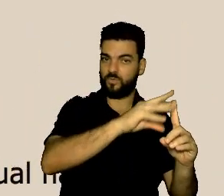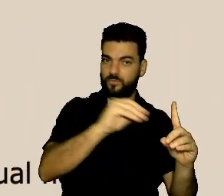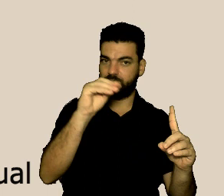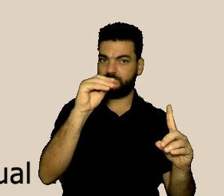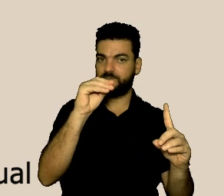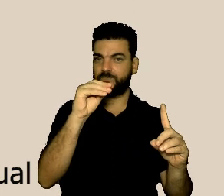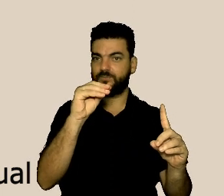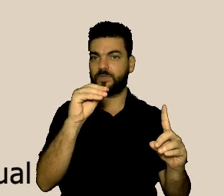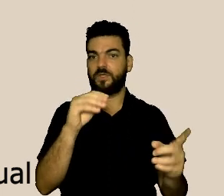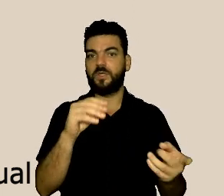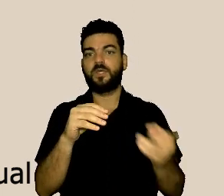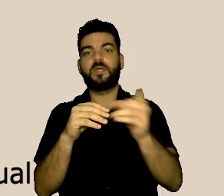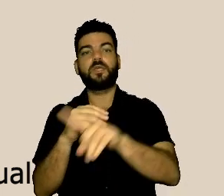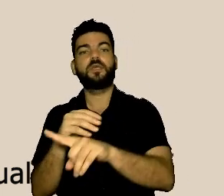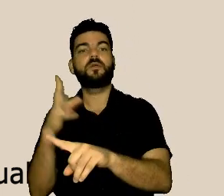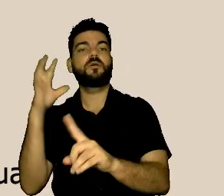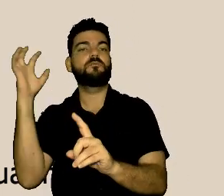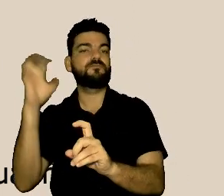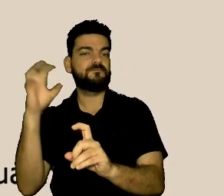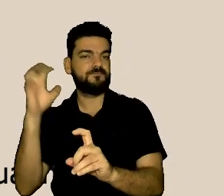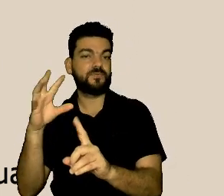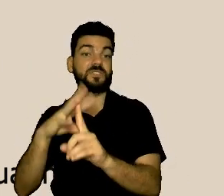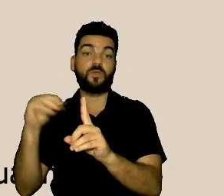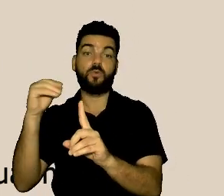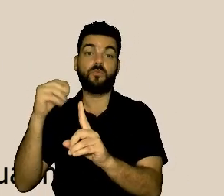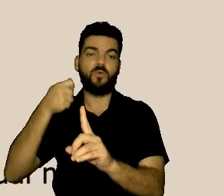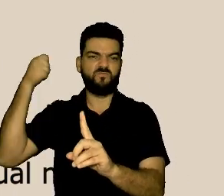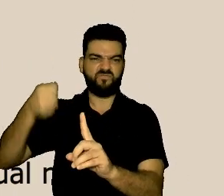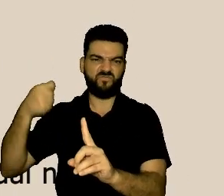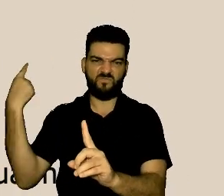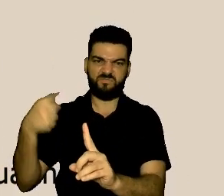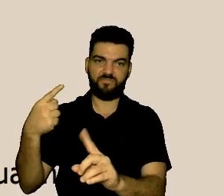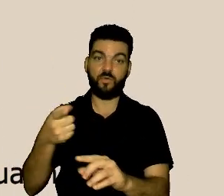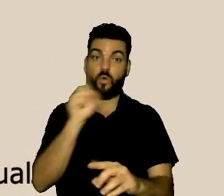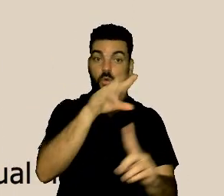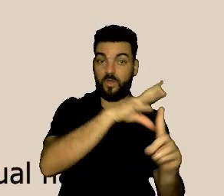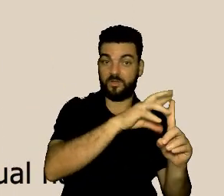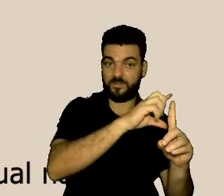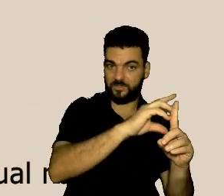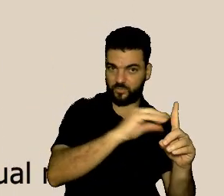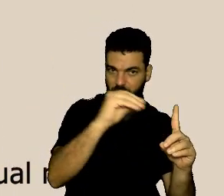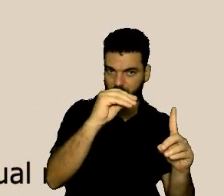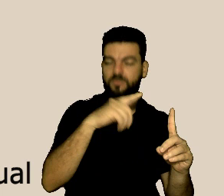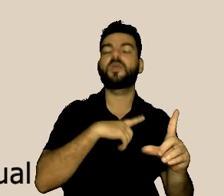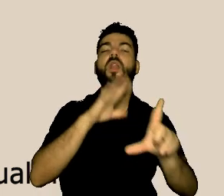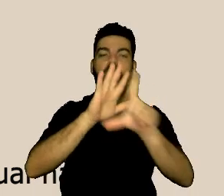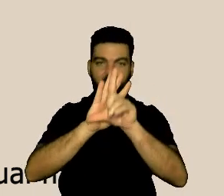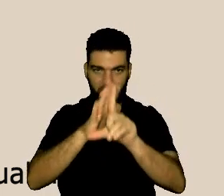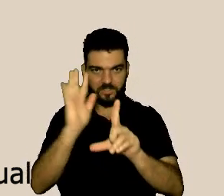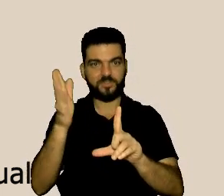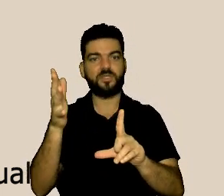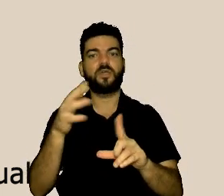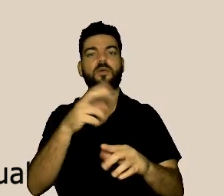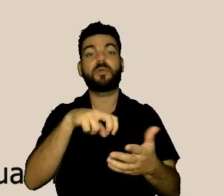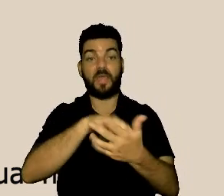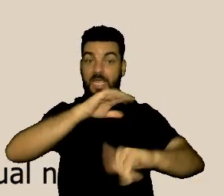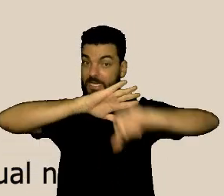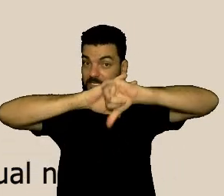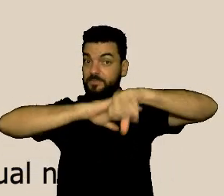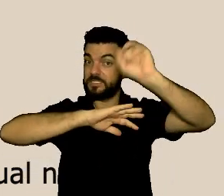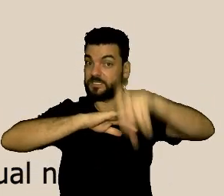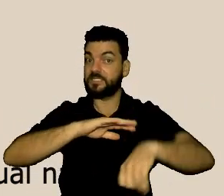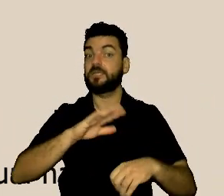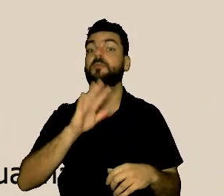O assédio sexual está previsto no Código Penal, é crime, no entanto, são as consequências em âmbito administrativo.